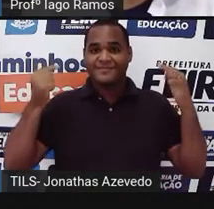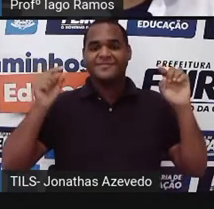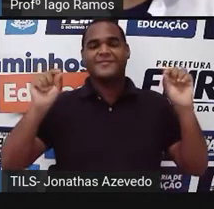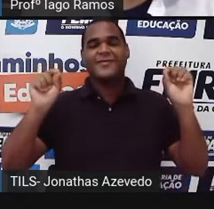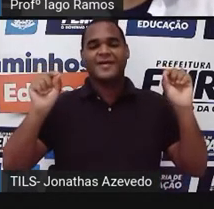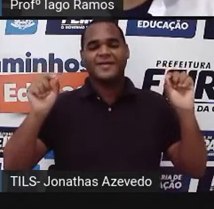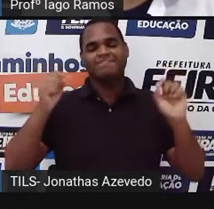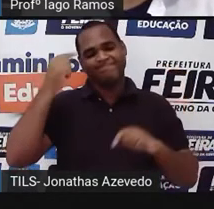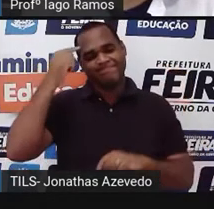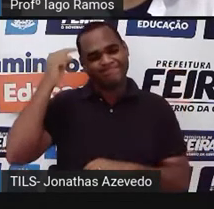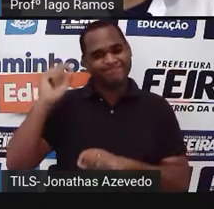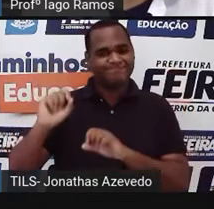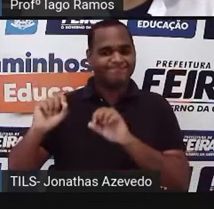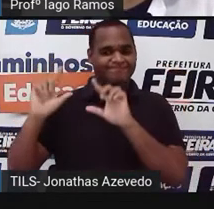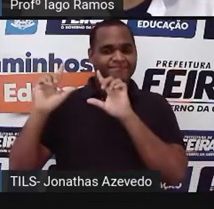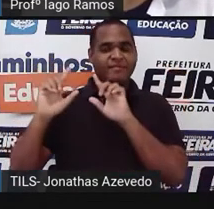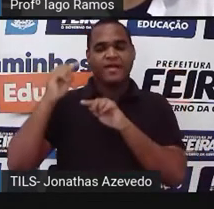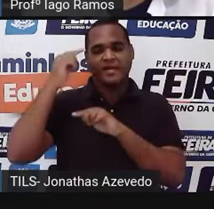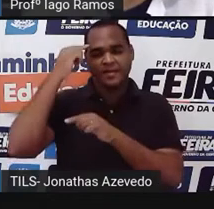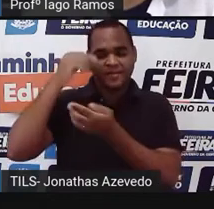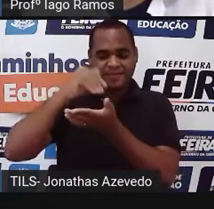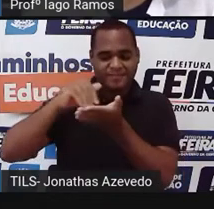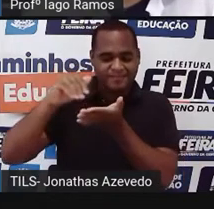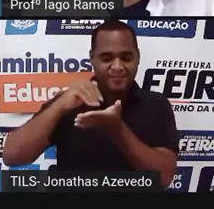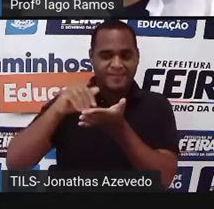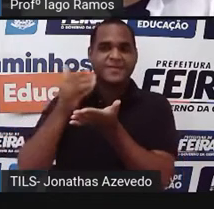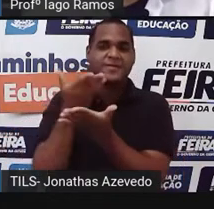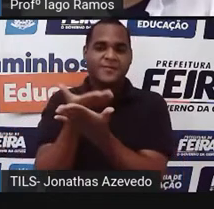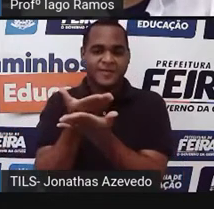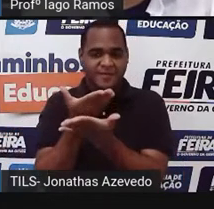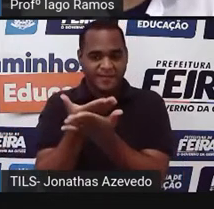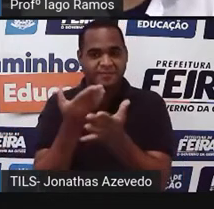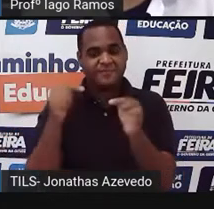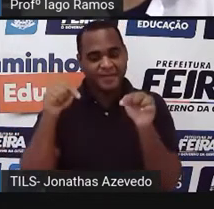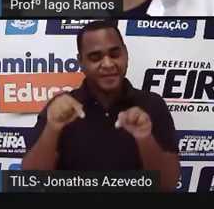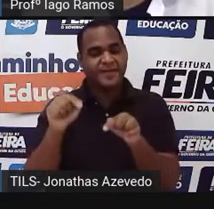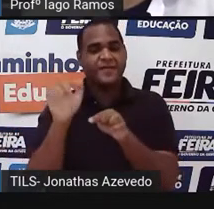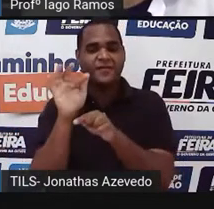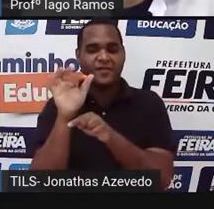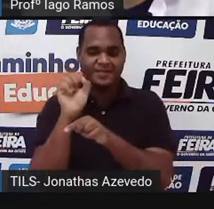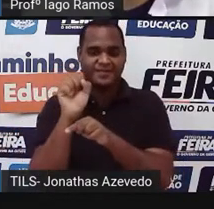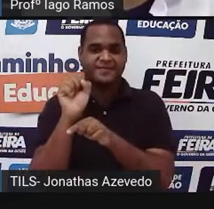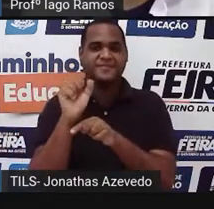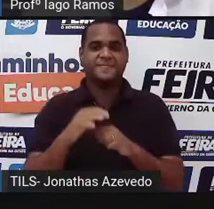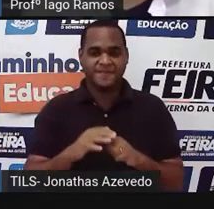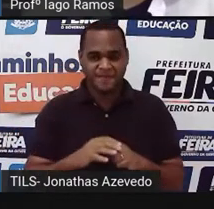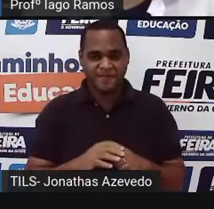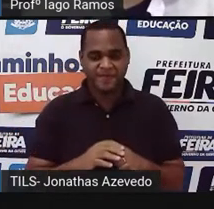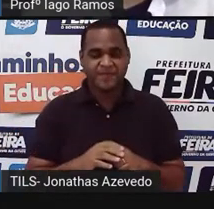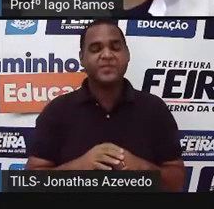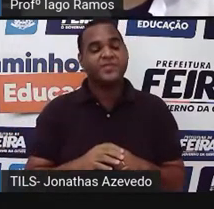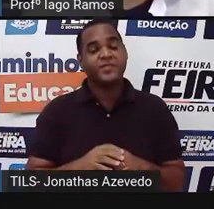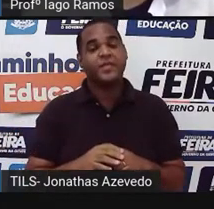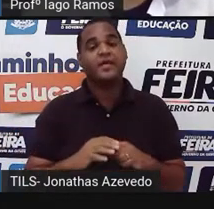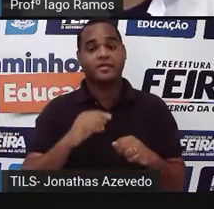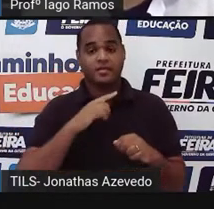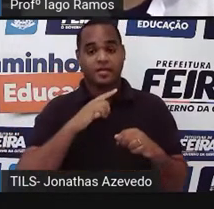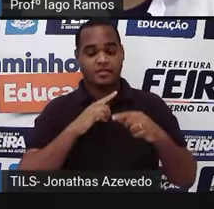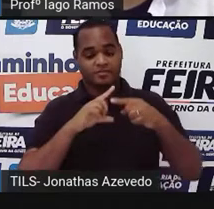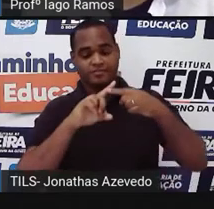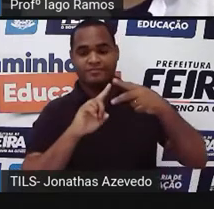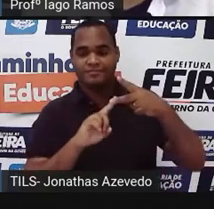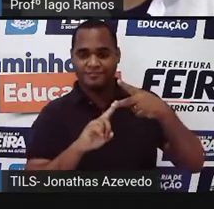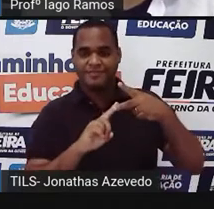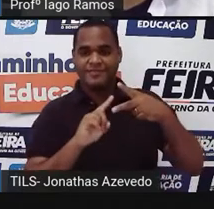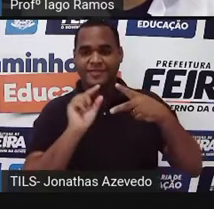como sempre, o cartaz da Secretaria Municipal de Educação de Feira de Santana e nesse cartaz tem as logomarcas